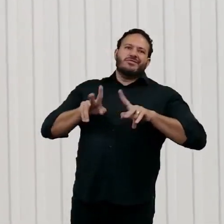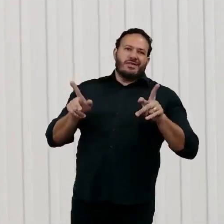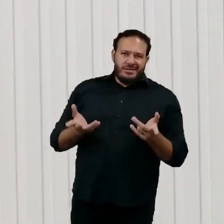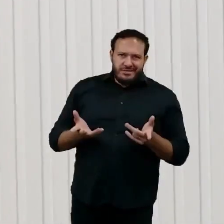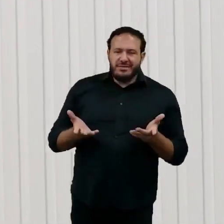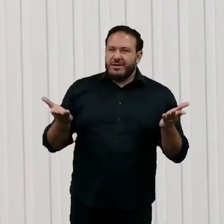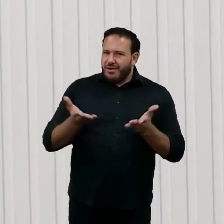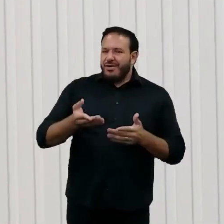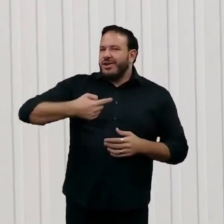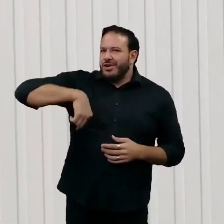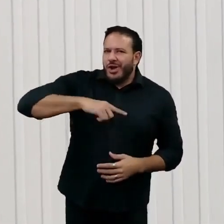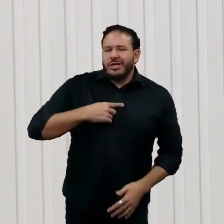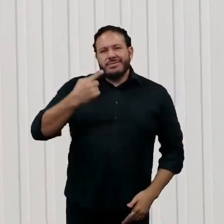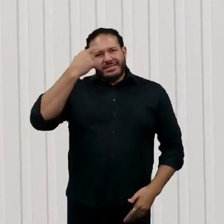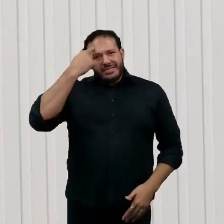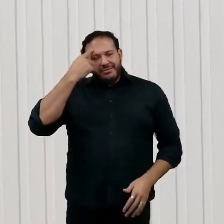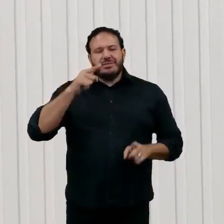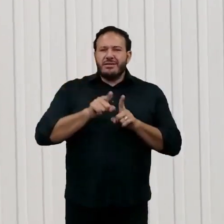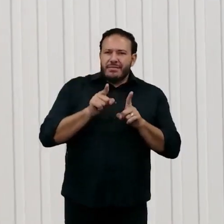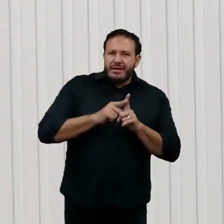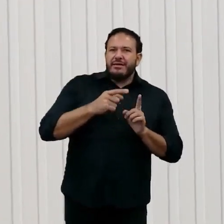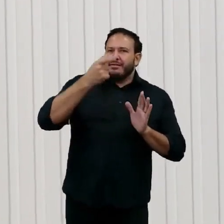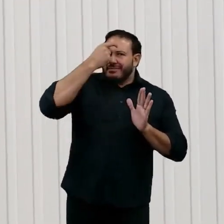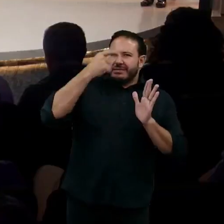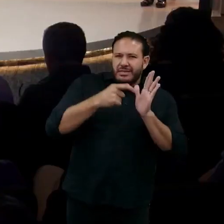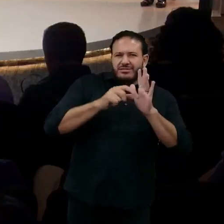Pensamos em superinteligência e inteligência geral,